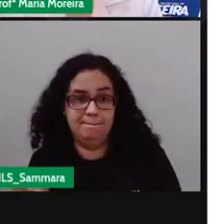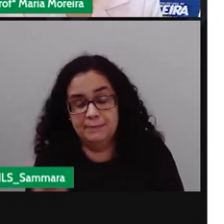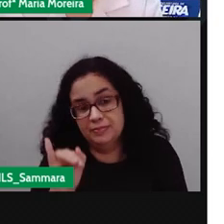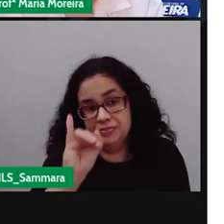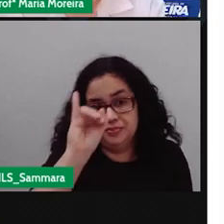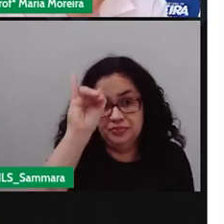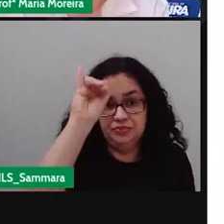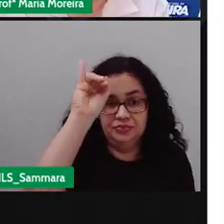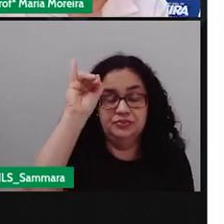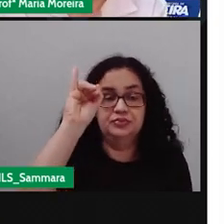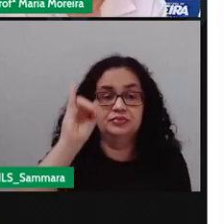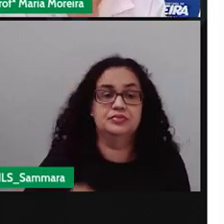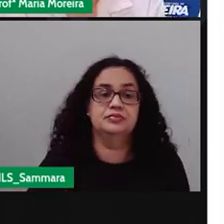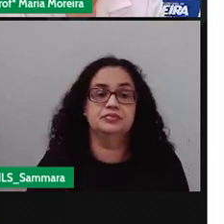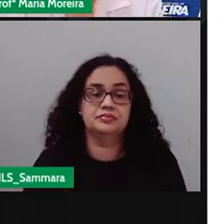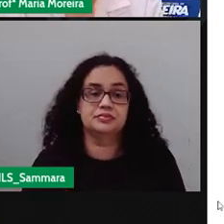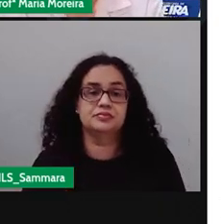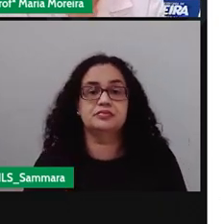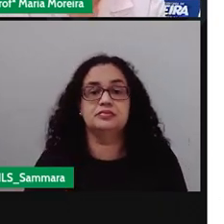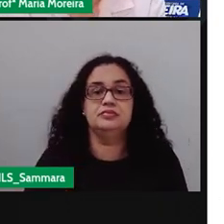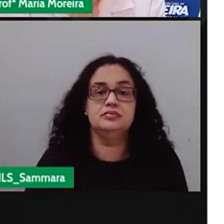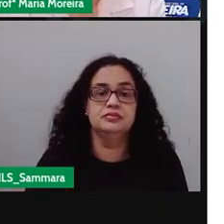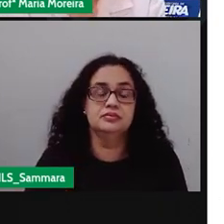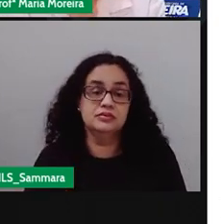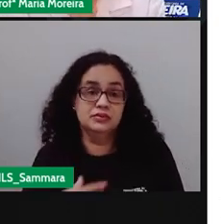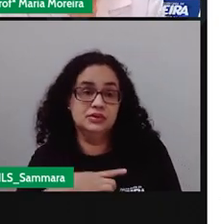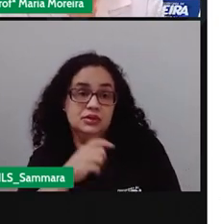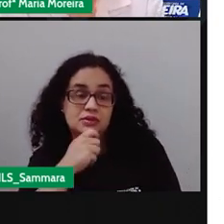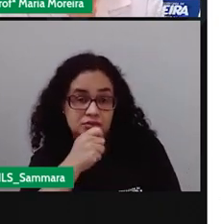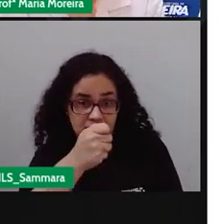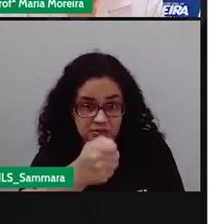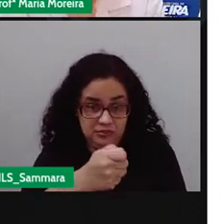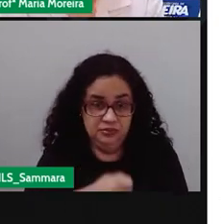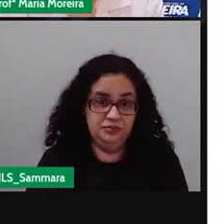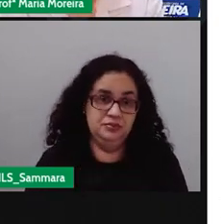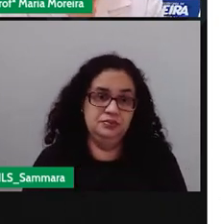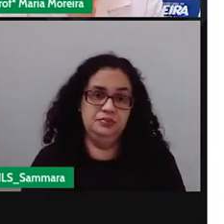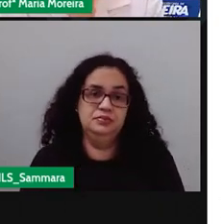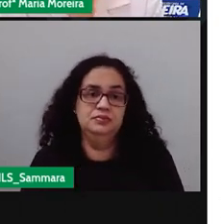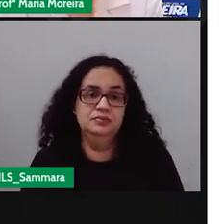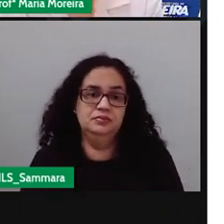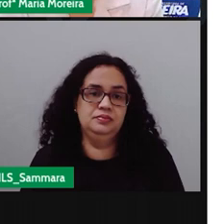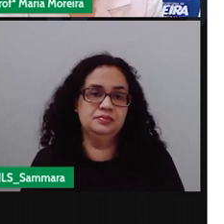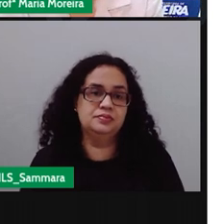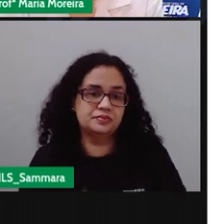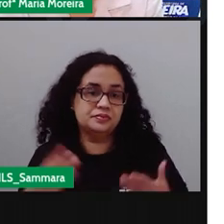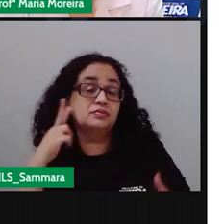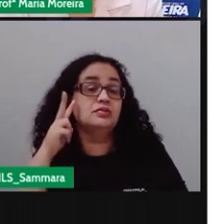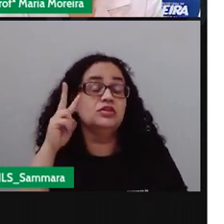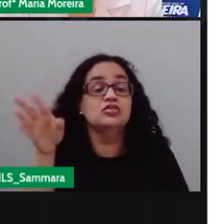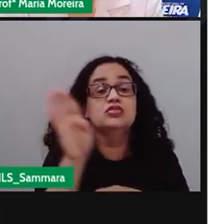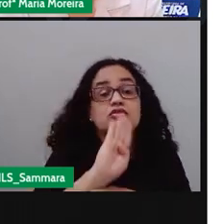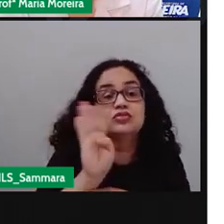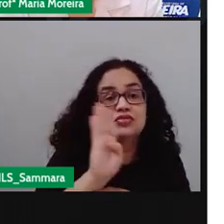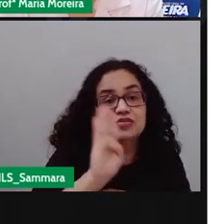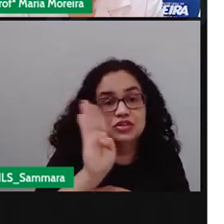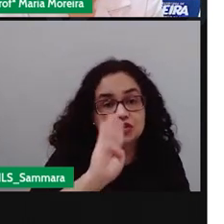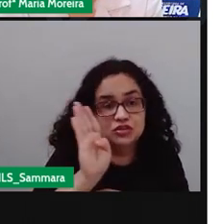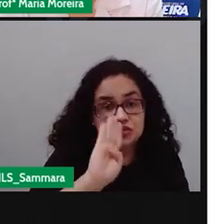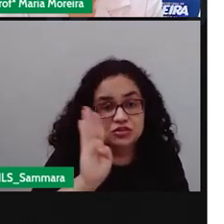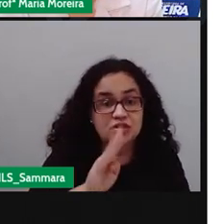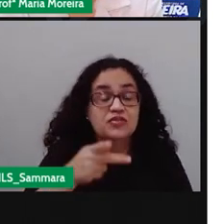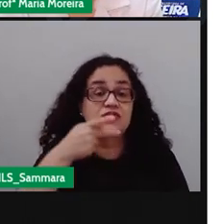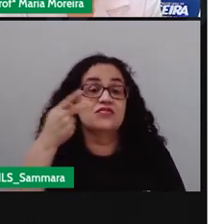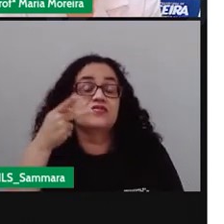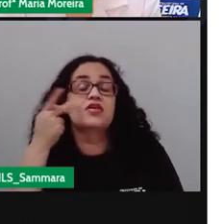aí dentro dessa modalidade que é a entrevista, tá? Vamos assistir um videozinho, né,